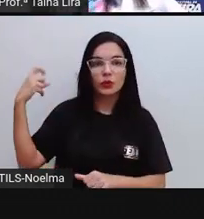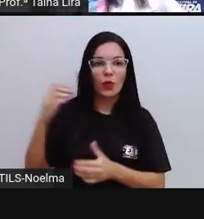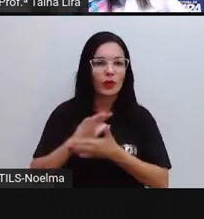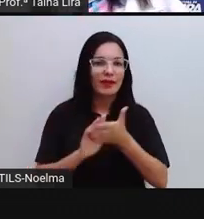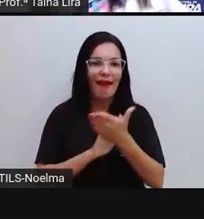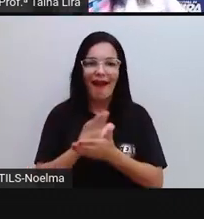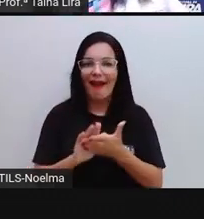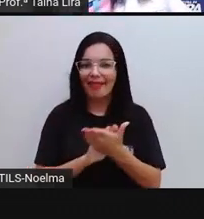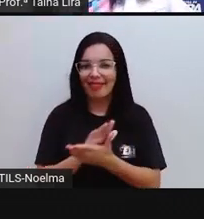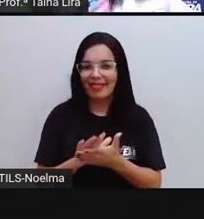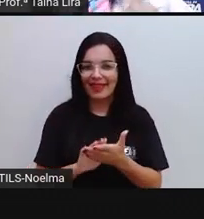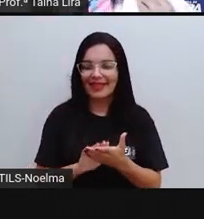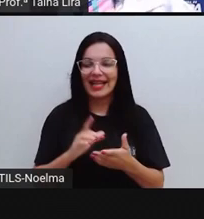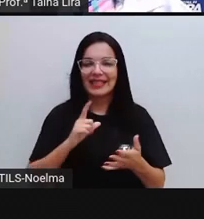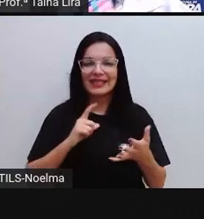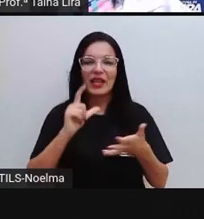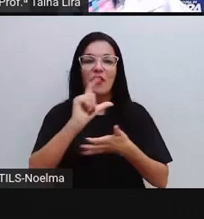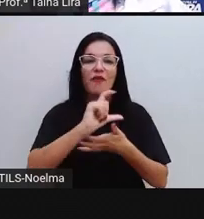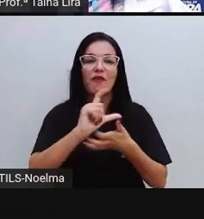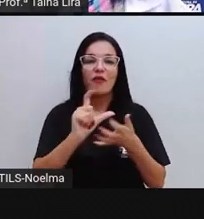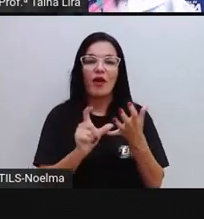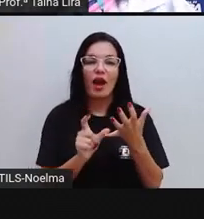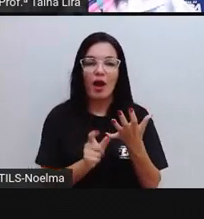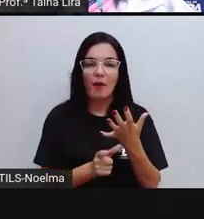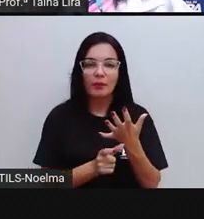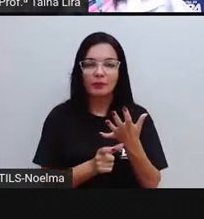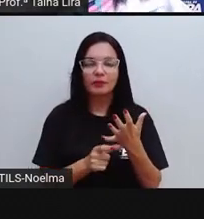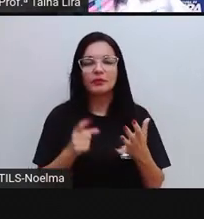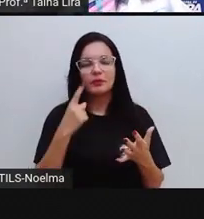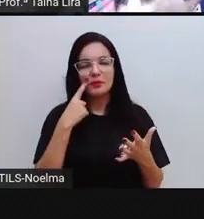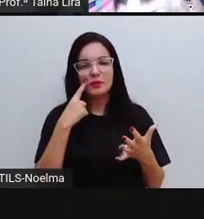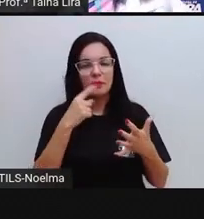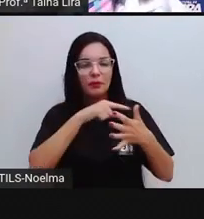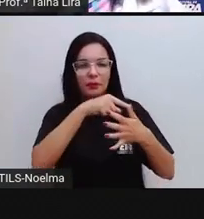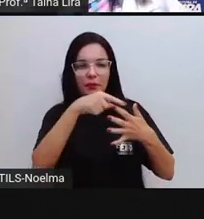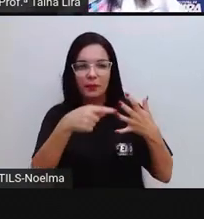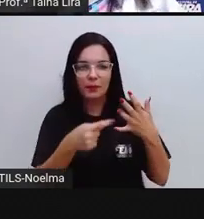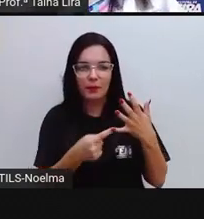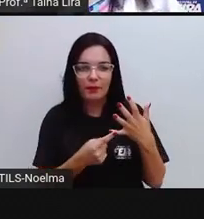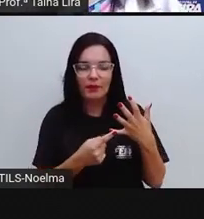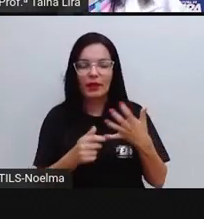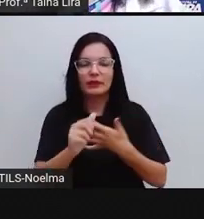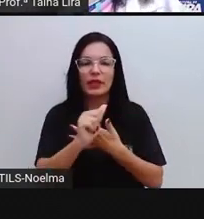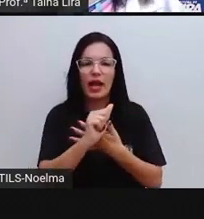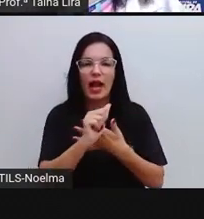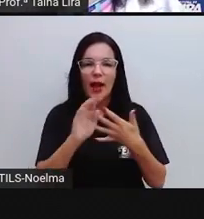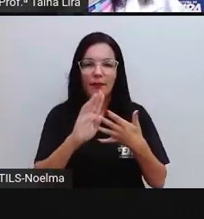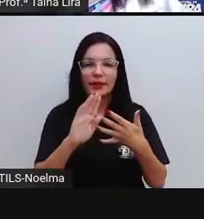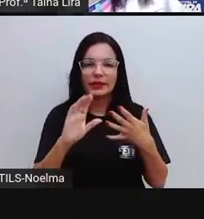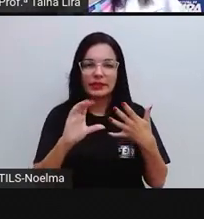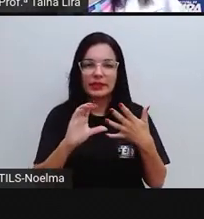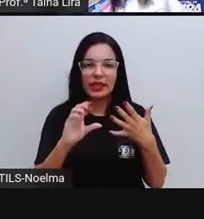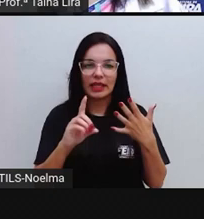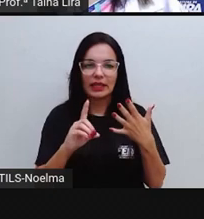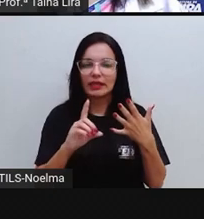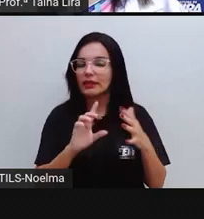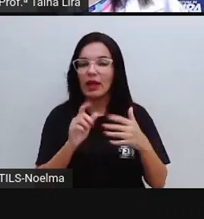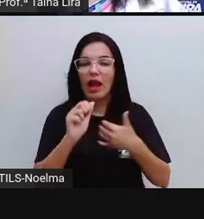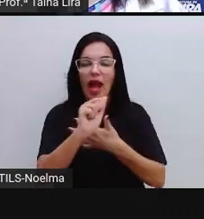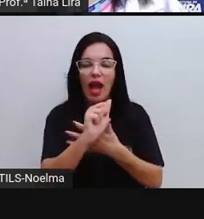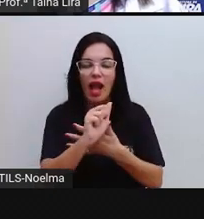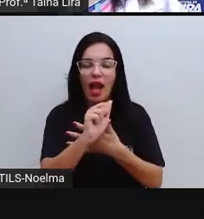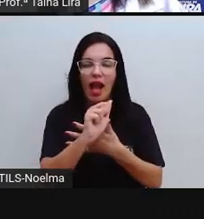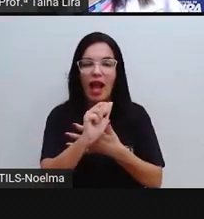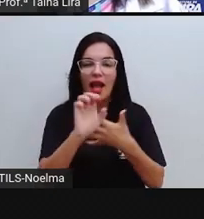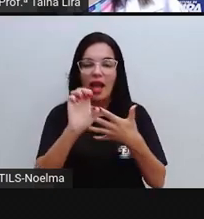Então, ó, a Pró trouxe aqui algumas letrinhas para a gente ver. Então, por exemplo, ó, vamos começar pela vogal A, olha ela